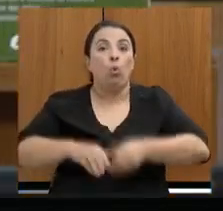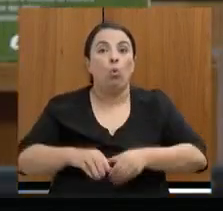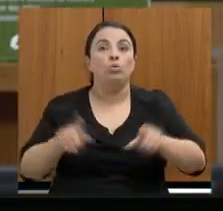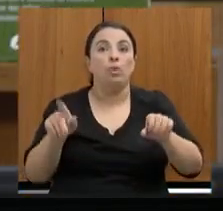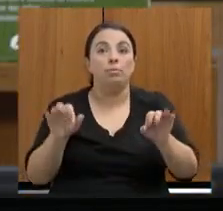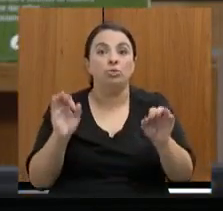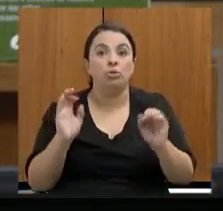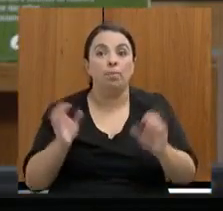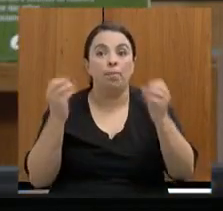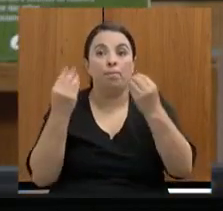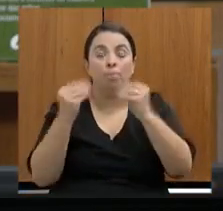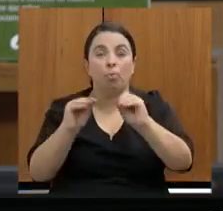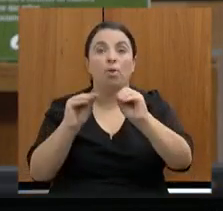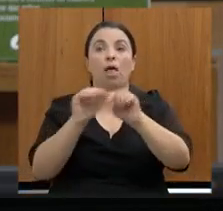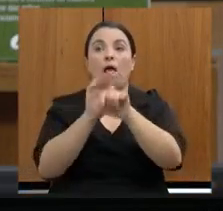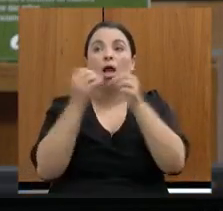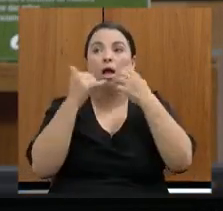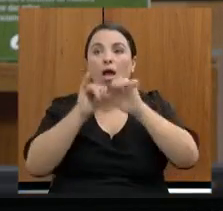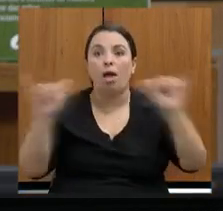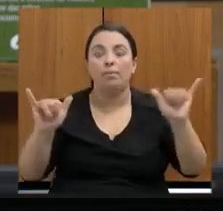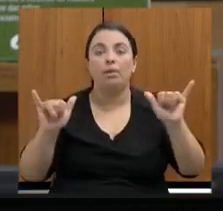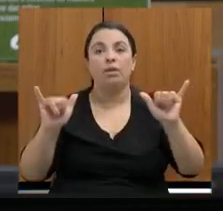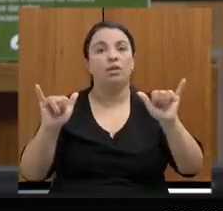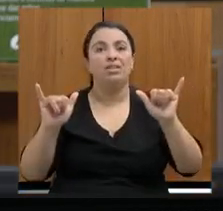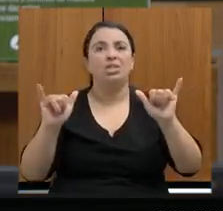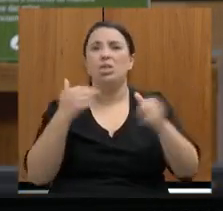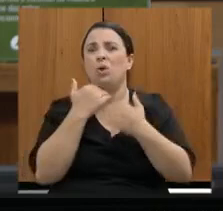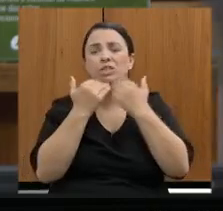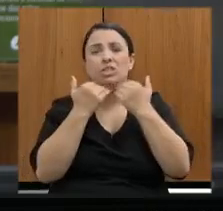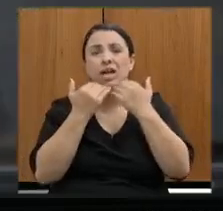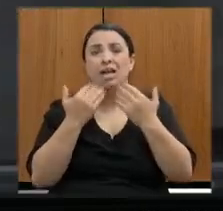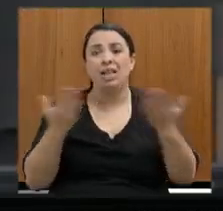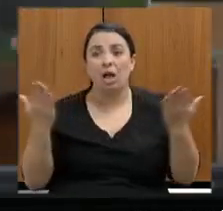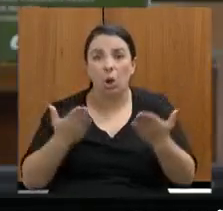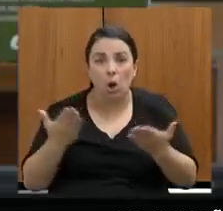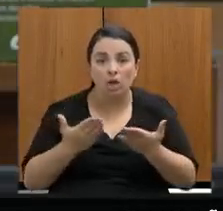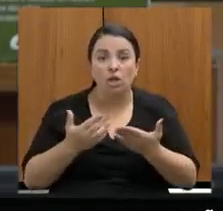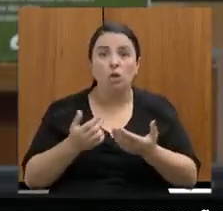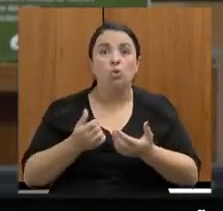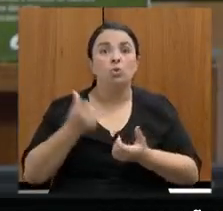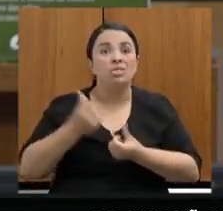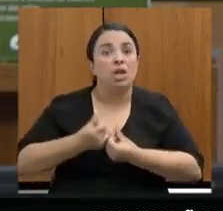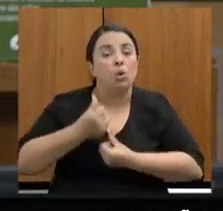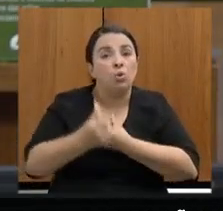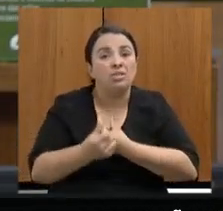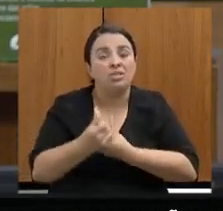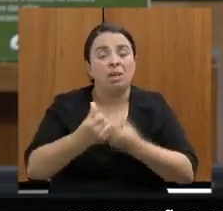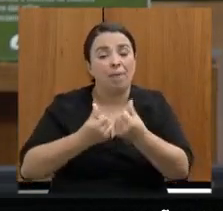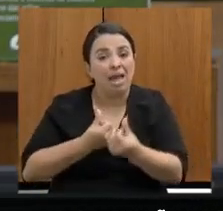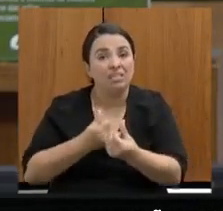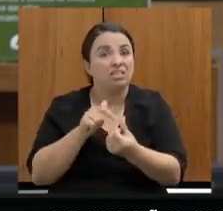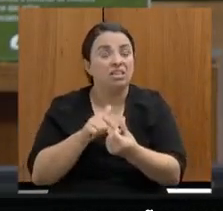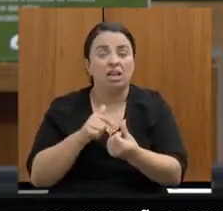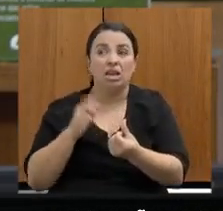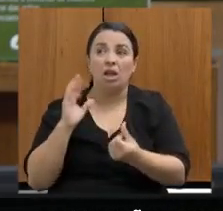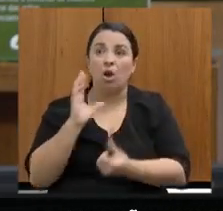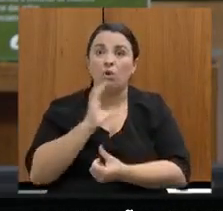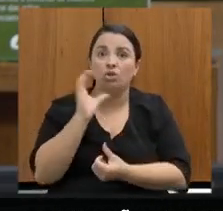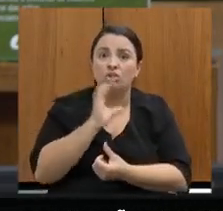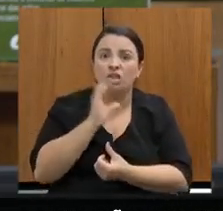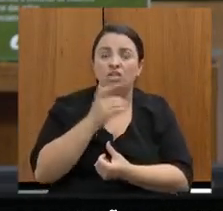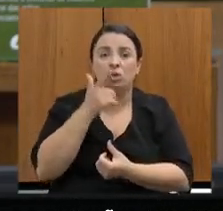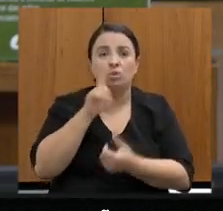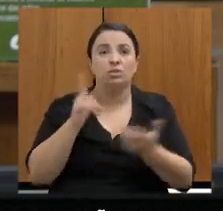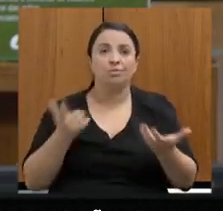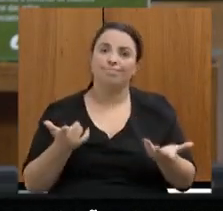necessidade de aula dos estudantes ao longo do segundo semestre. E que a urgência é a gente conseguir uma revisão na modulação